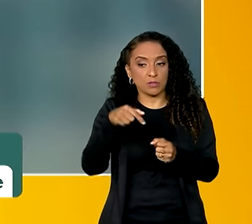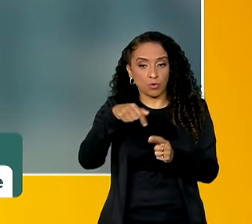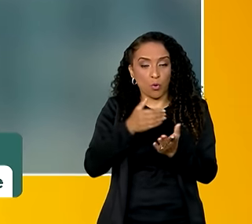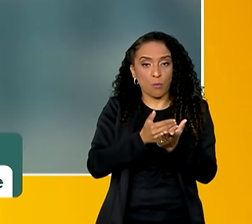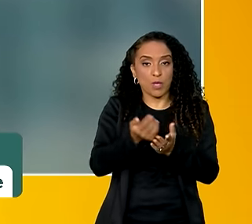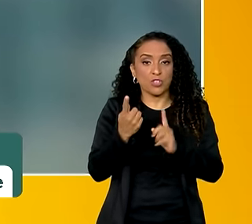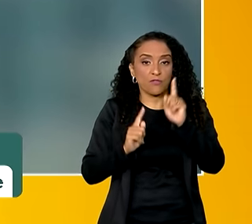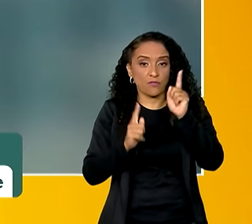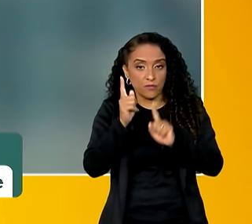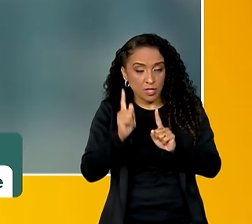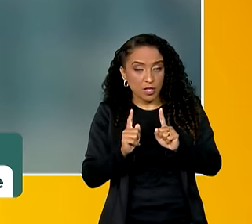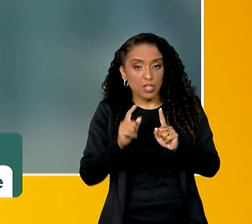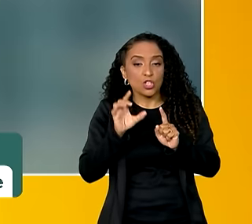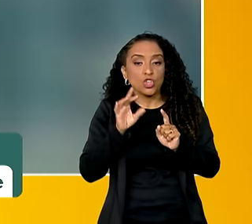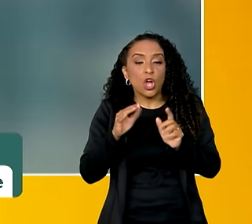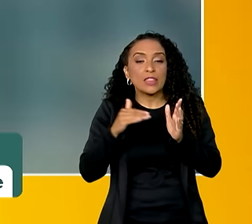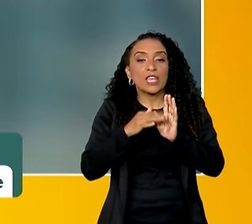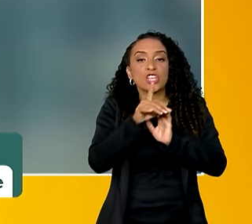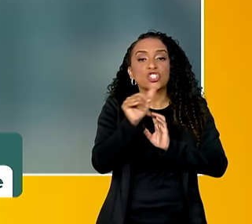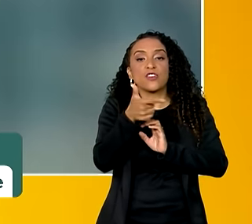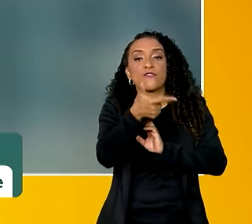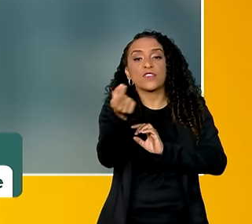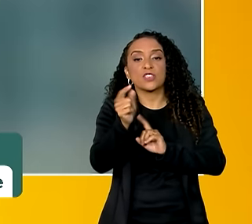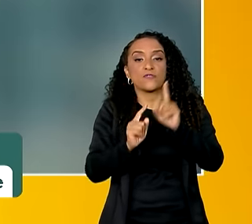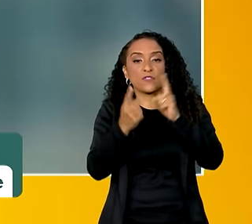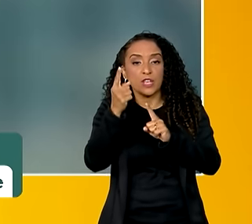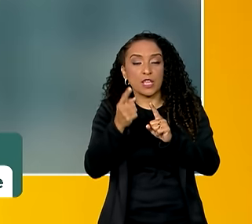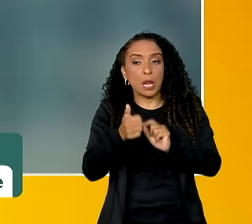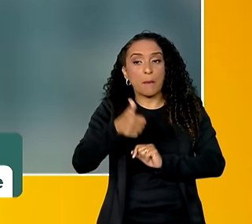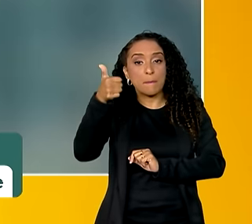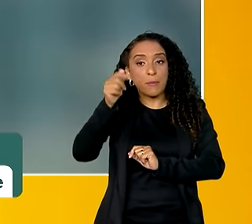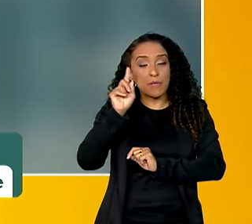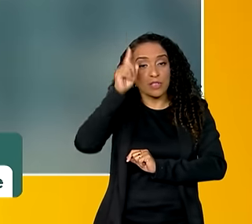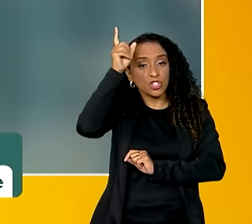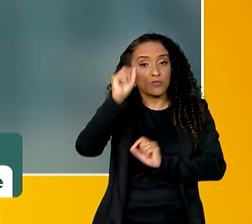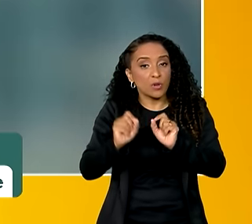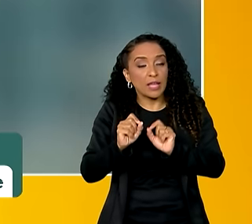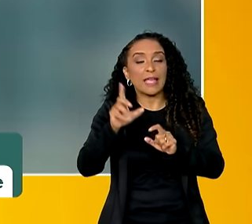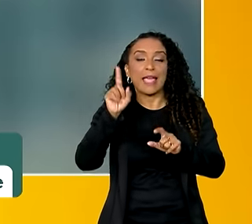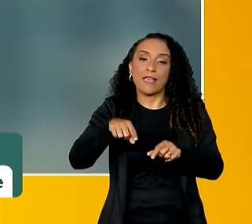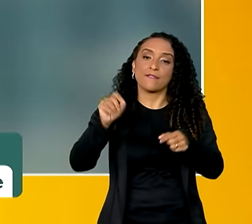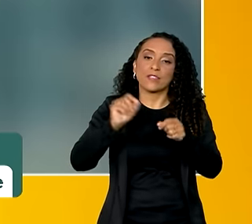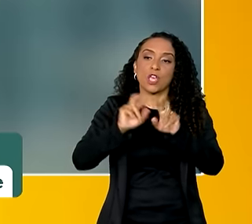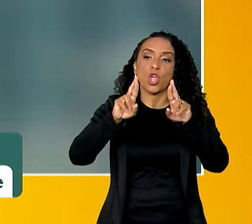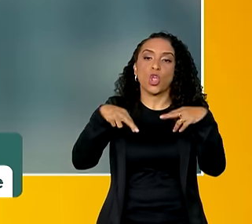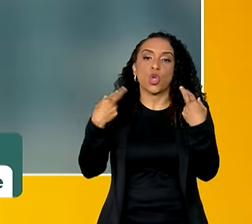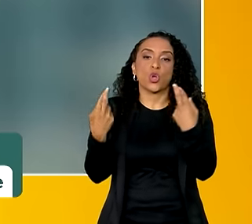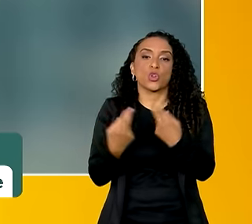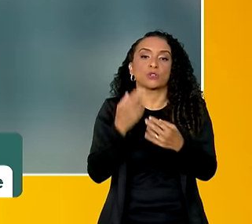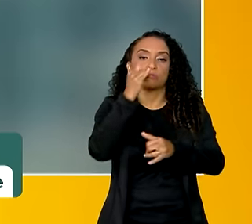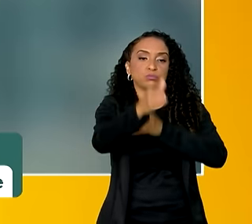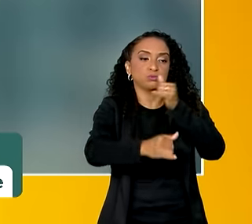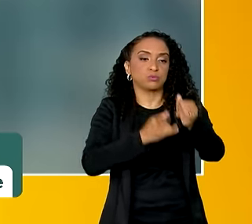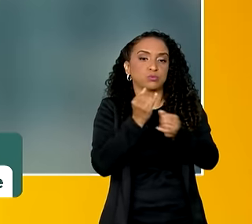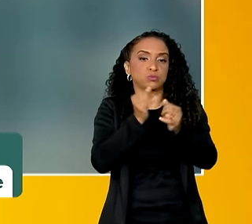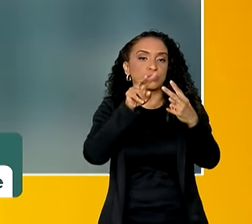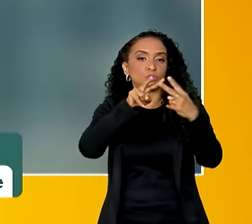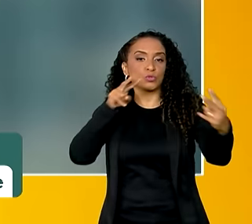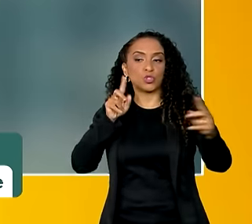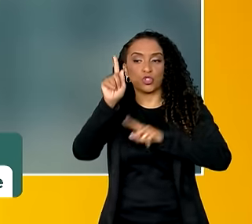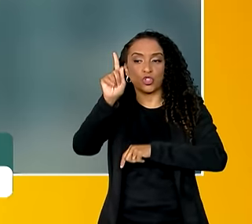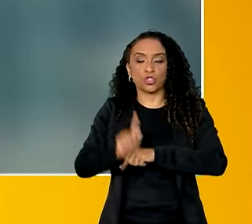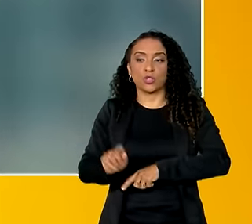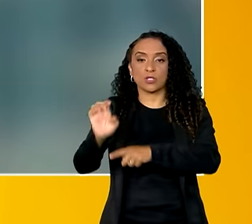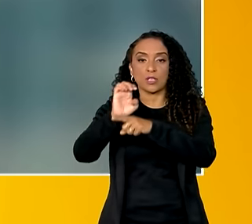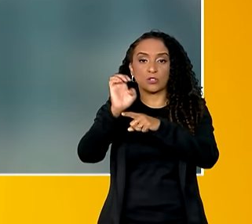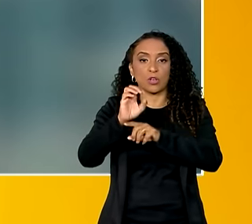fevereiro, ela iria só até o dia 20 de fevereiro. A primeira iniciativa foi realizar reuniões online com gestores estaduais do